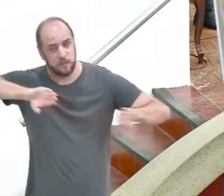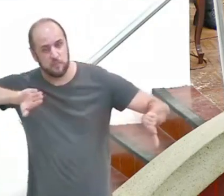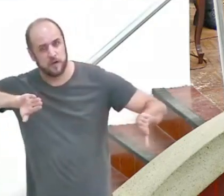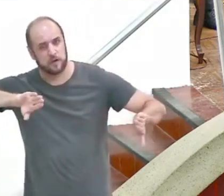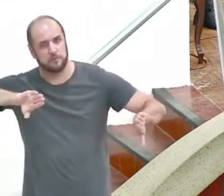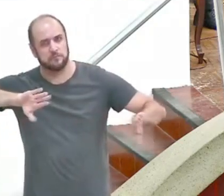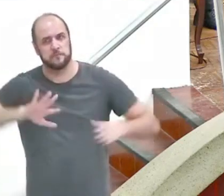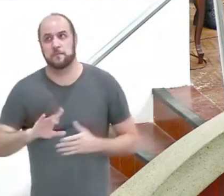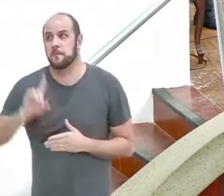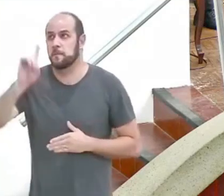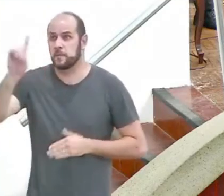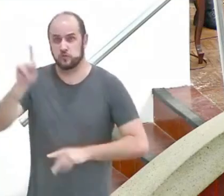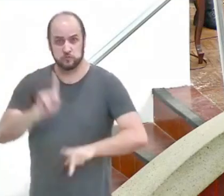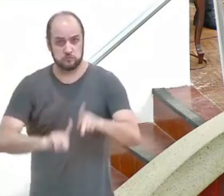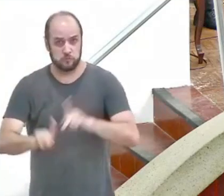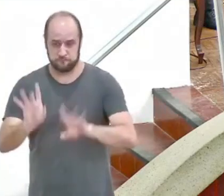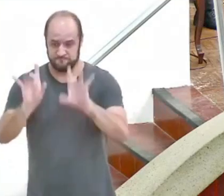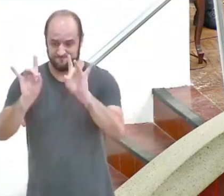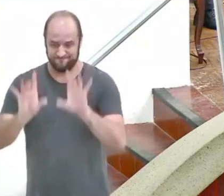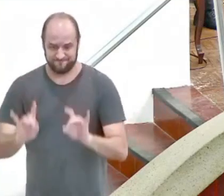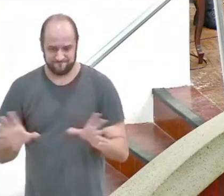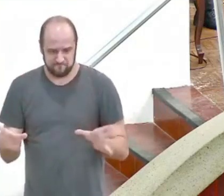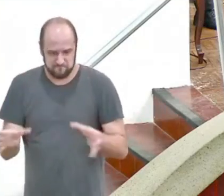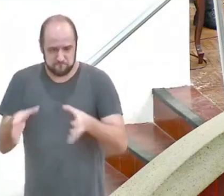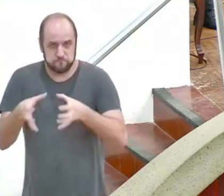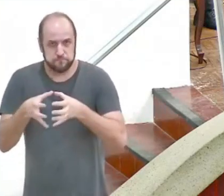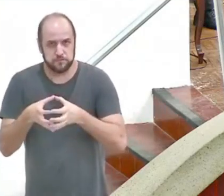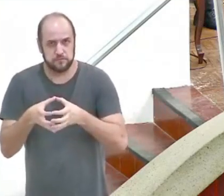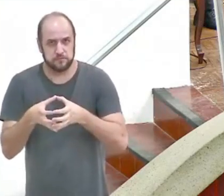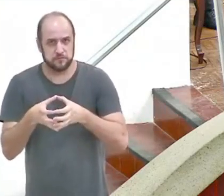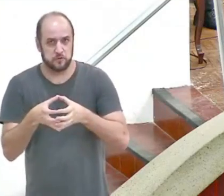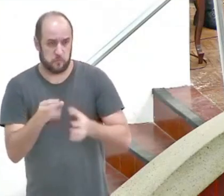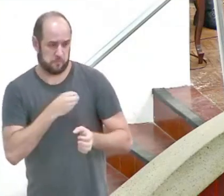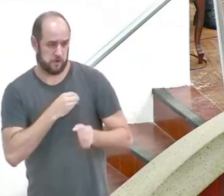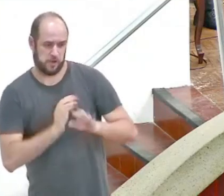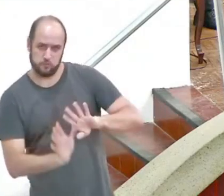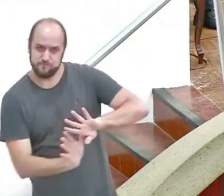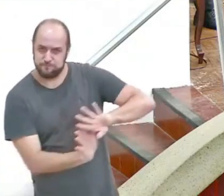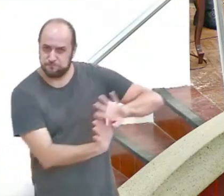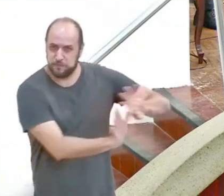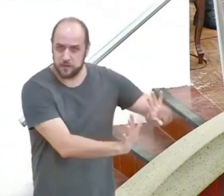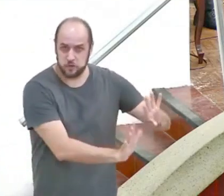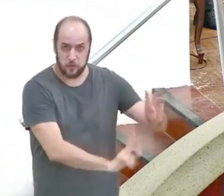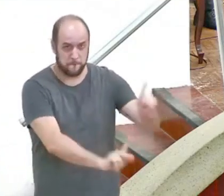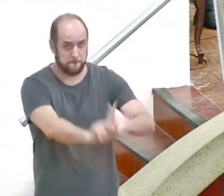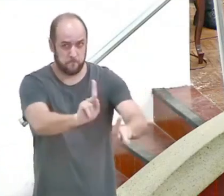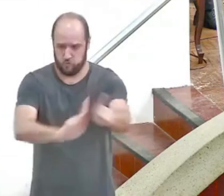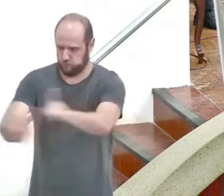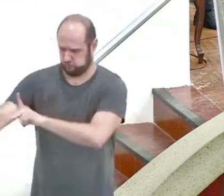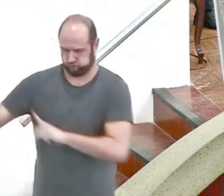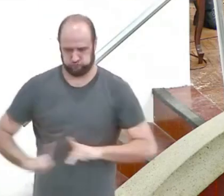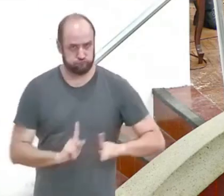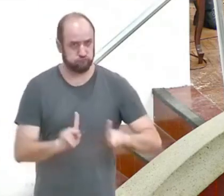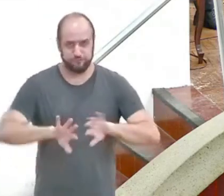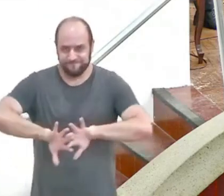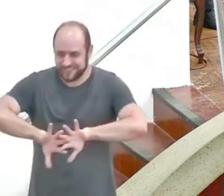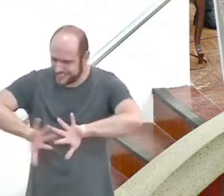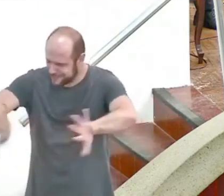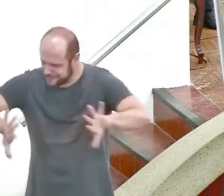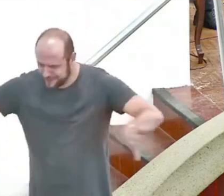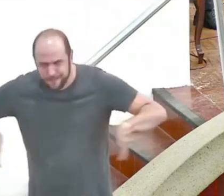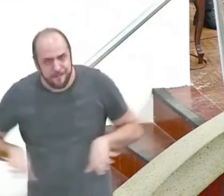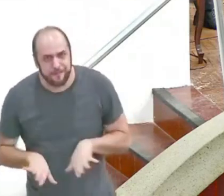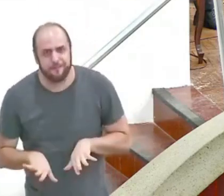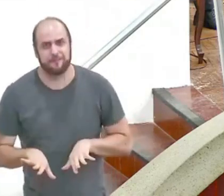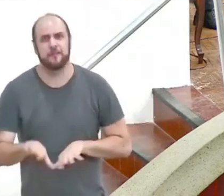Deus formando um povo separado, tanto do pecado, quanto dos povos ao seu redor, um povo distinto,